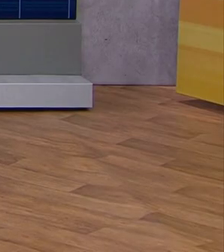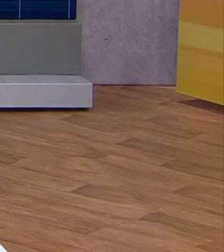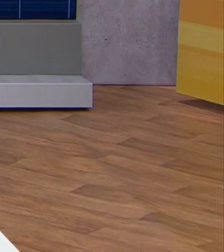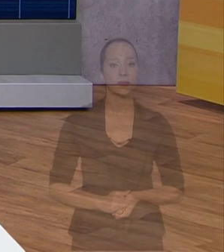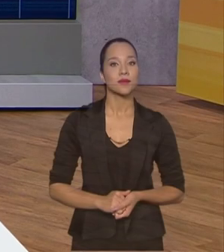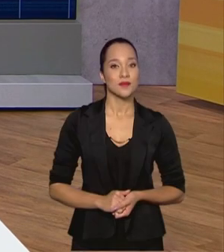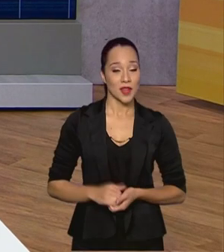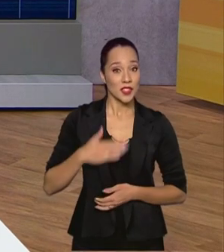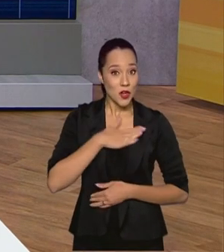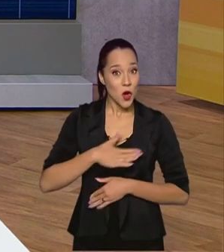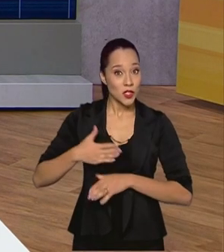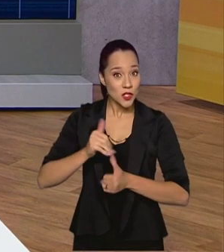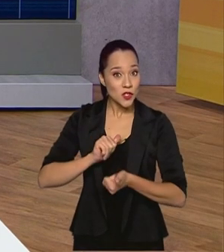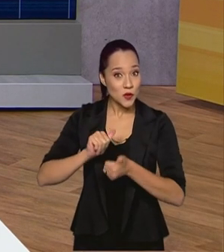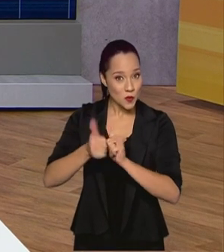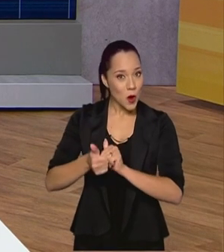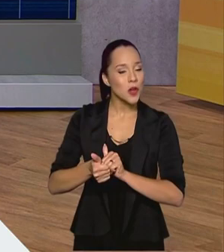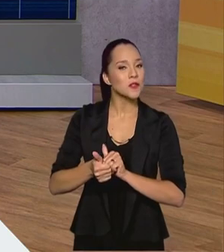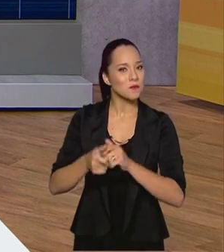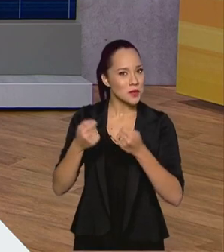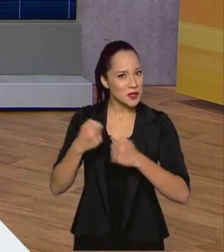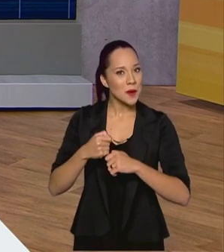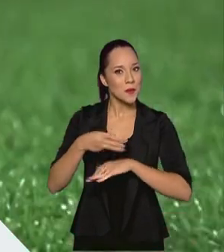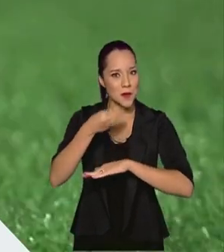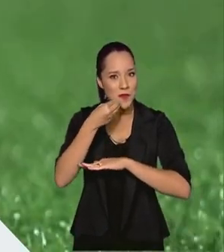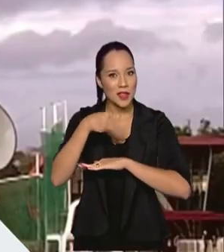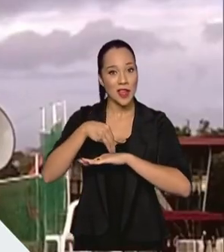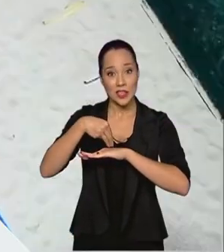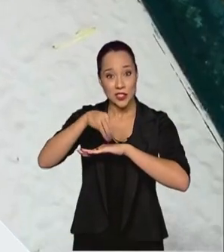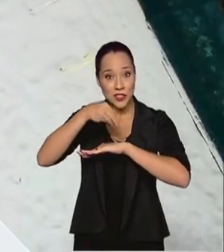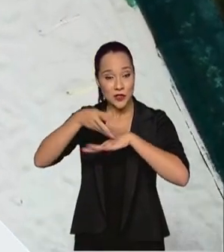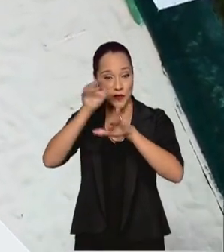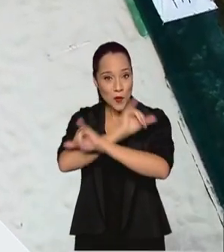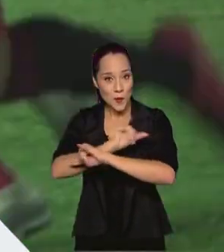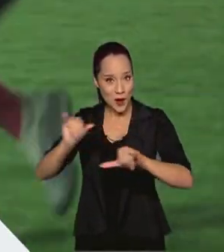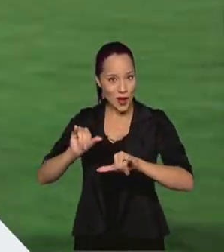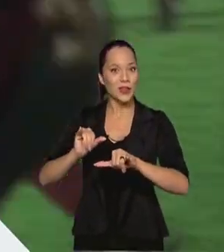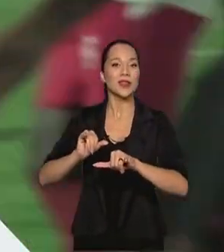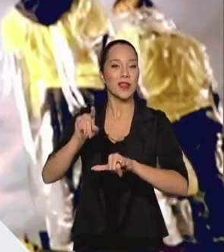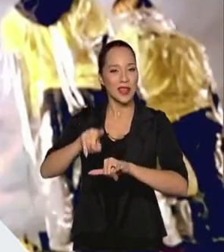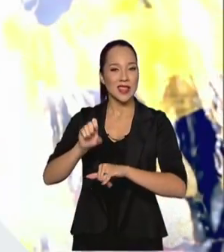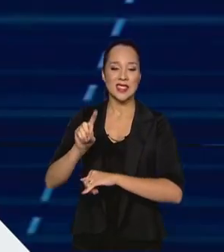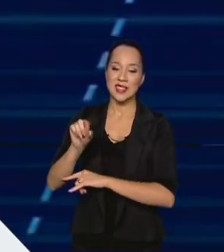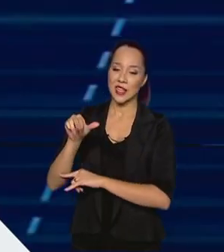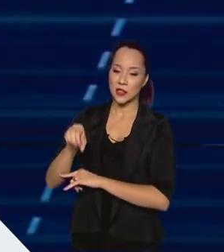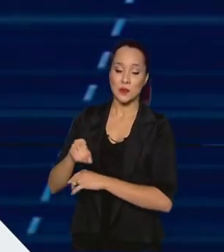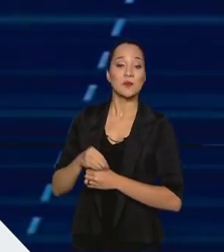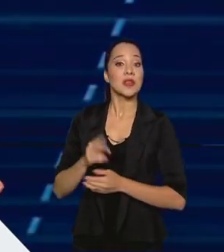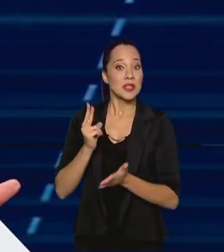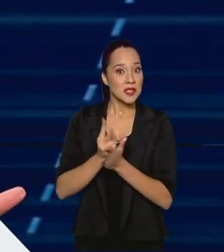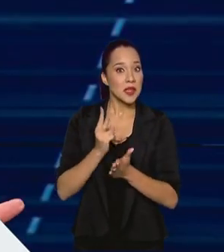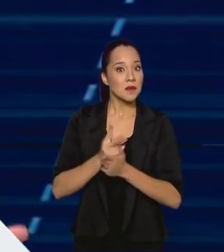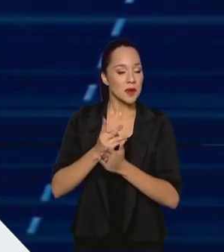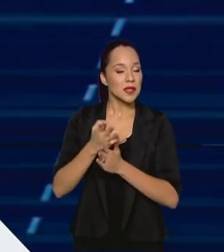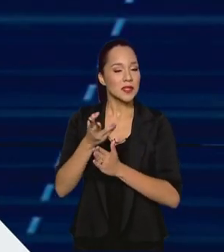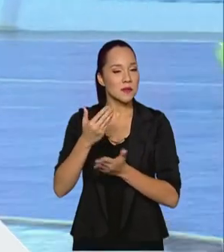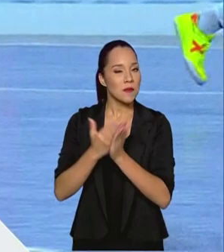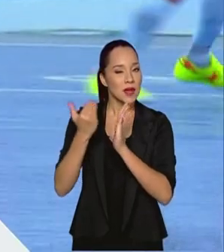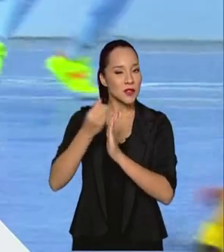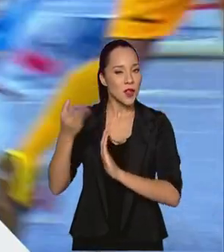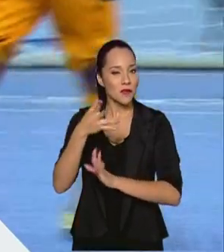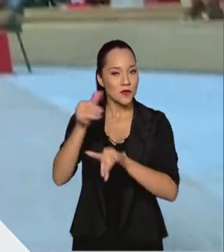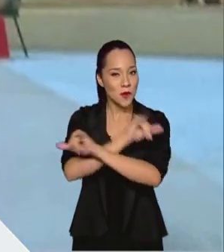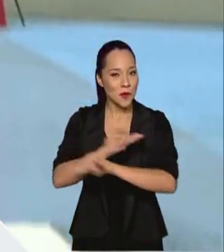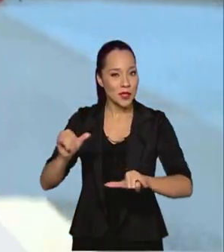Para quem é louco por esporte, não perde a chance de ficar bem informado. Estádio 1. Trazendo sempre as últimas do